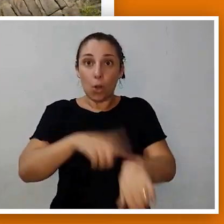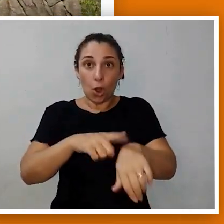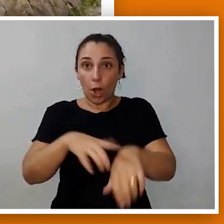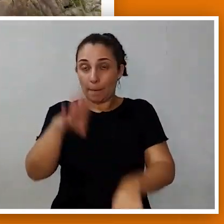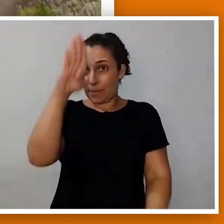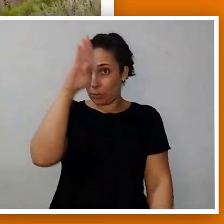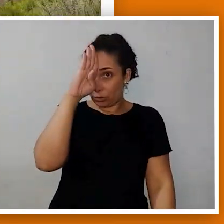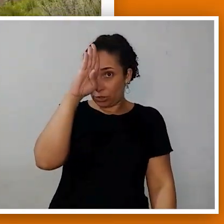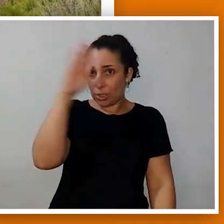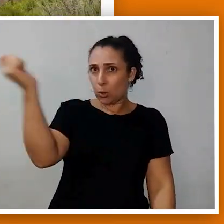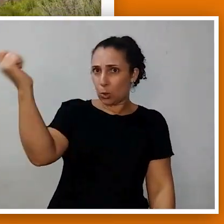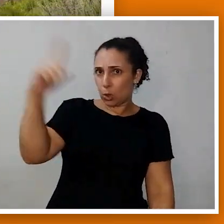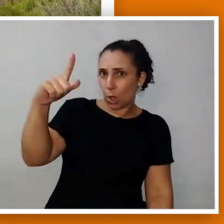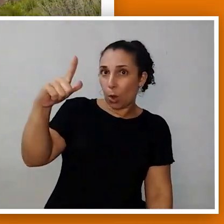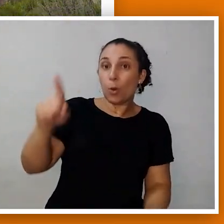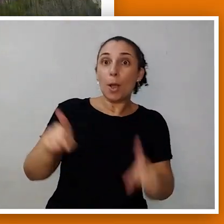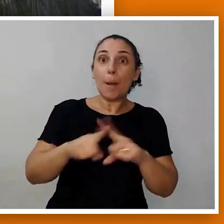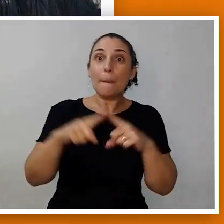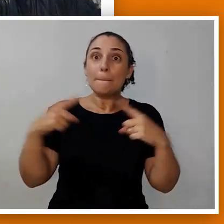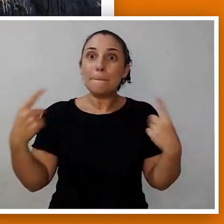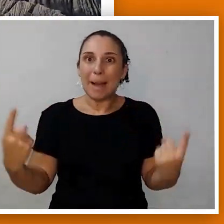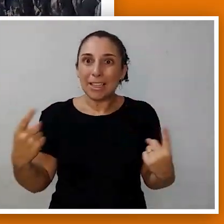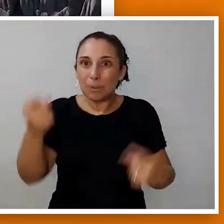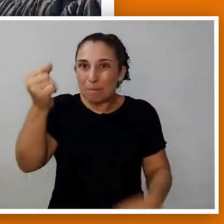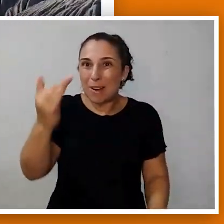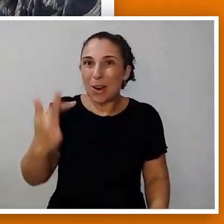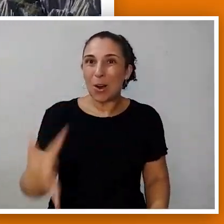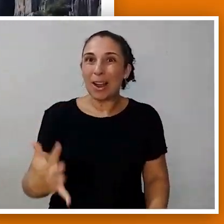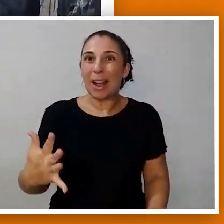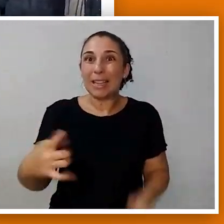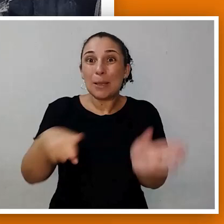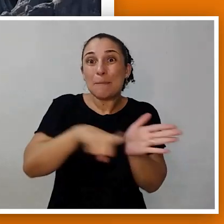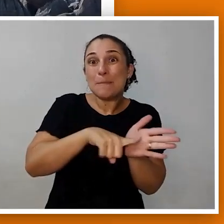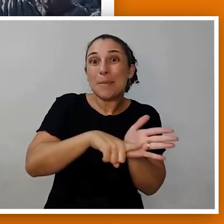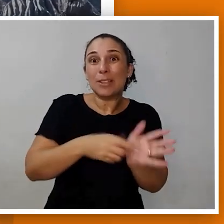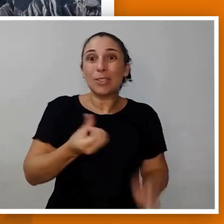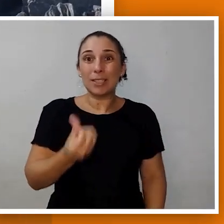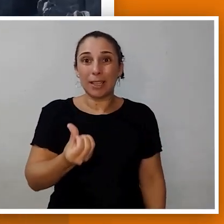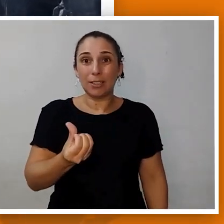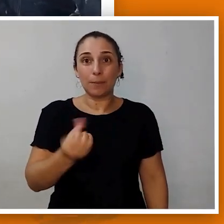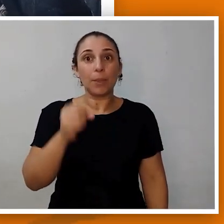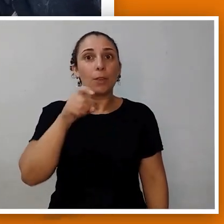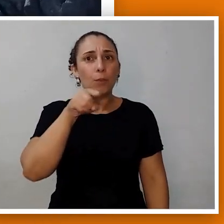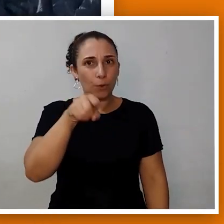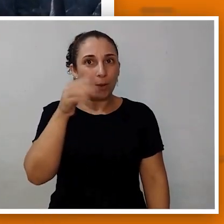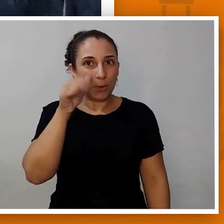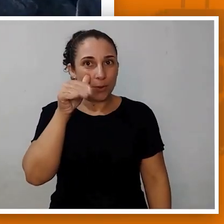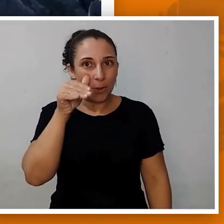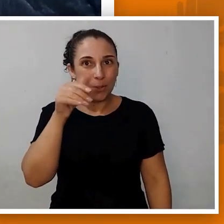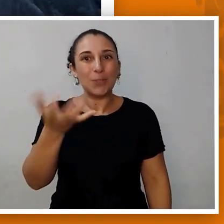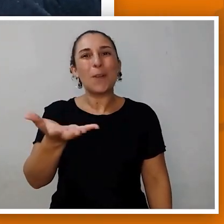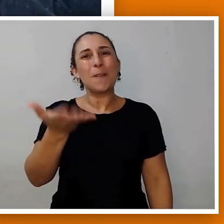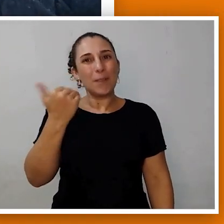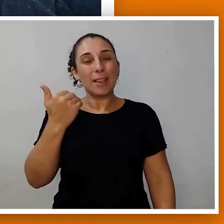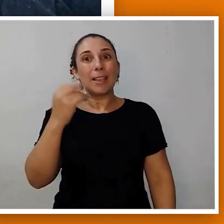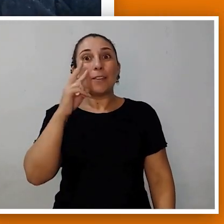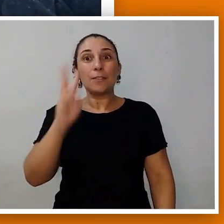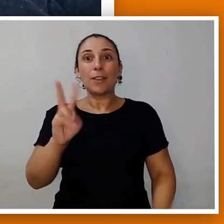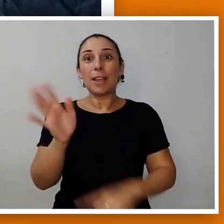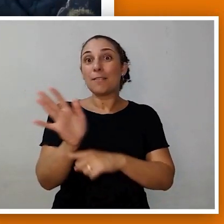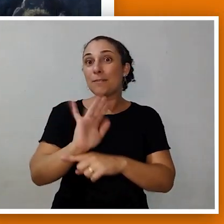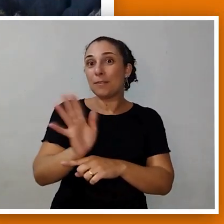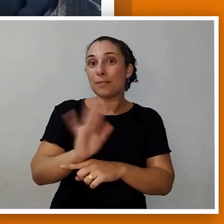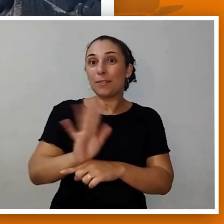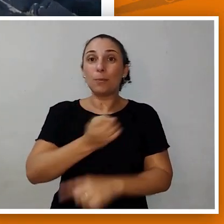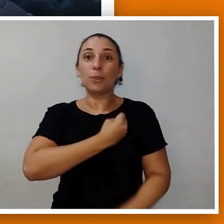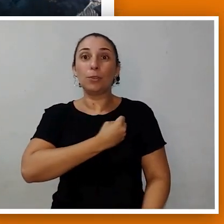-dia. Que eu me lembro, acho que aquela madrugada fez 6 graus abaixo de zero. Se você ficou curioso para conhecer esse lugar, assiste aí a tripé número